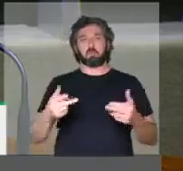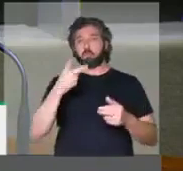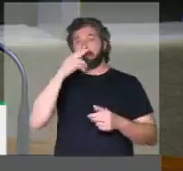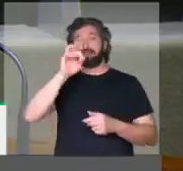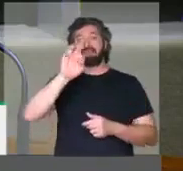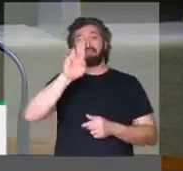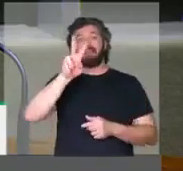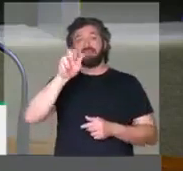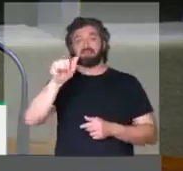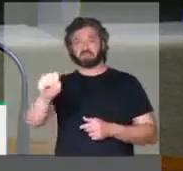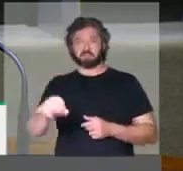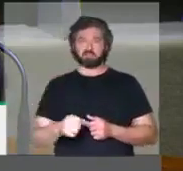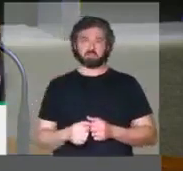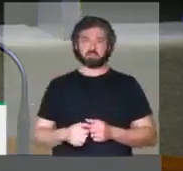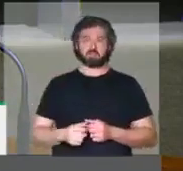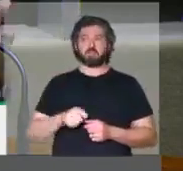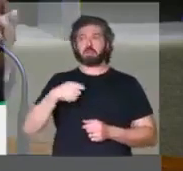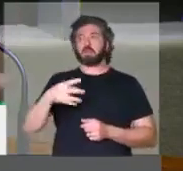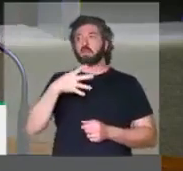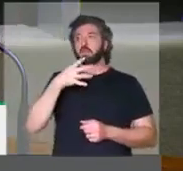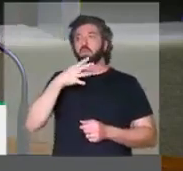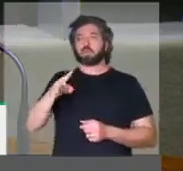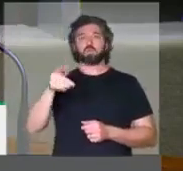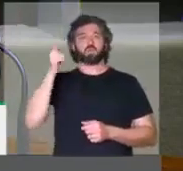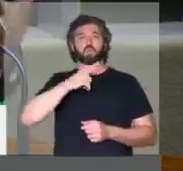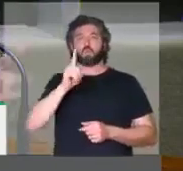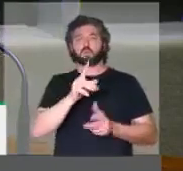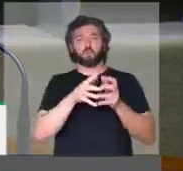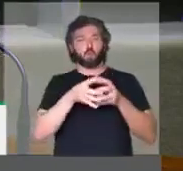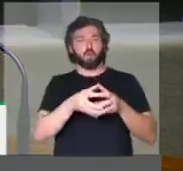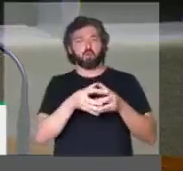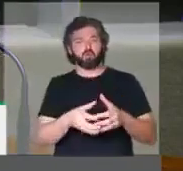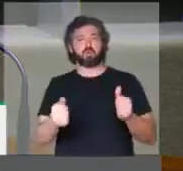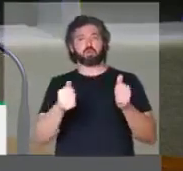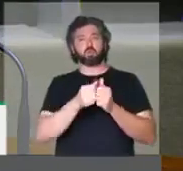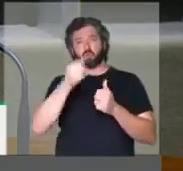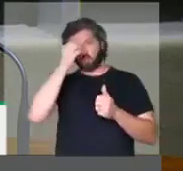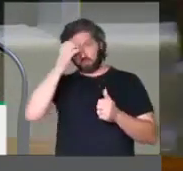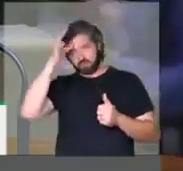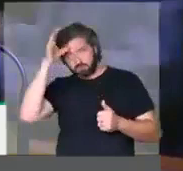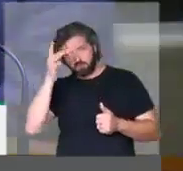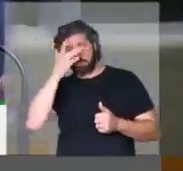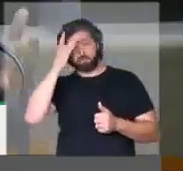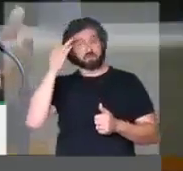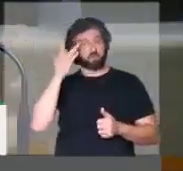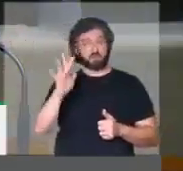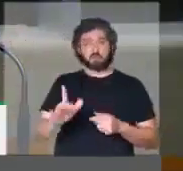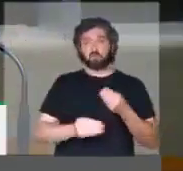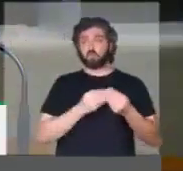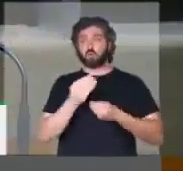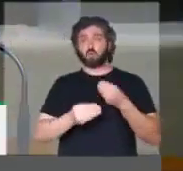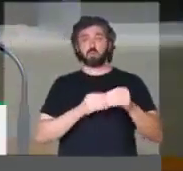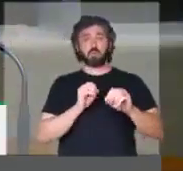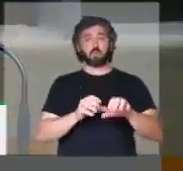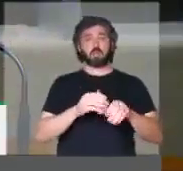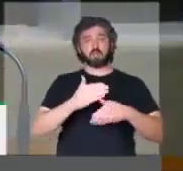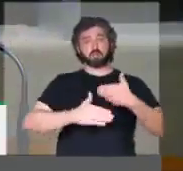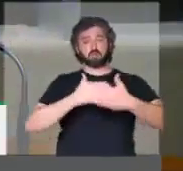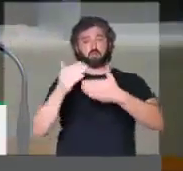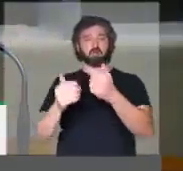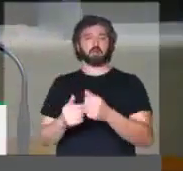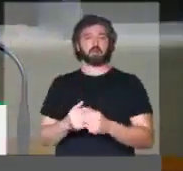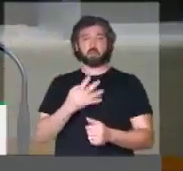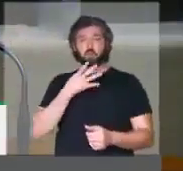trevas, é uma atitude de quem não sabe conviver com o conhecimento, de quem não sabe conviver com o processo educativo, de quem não